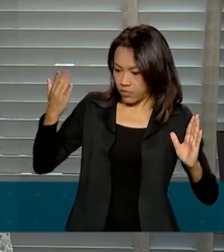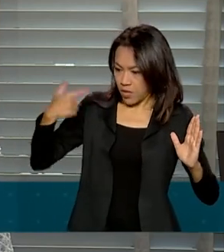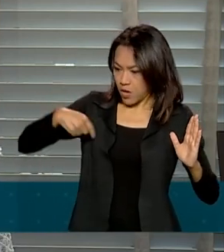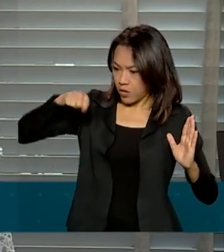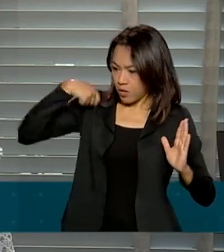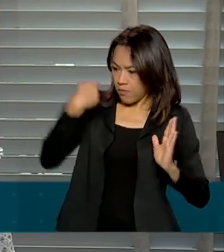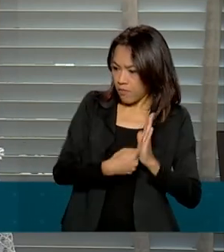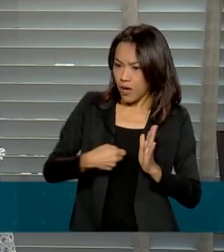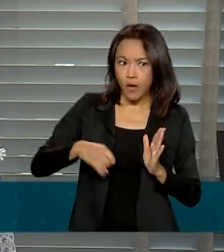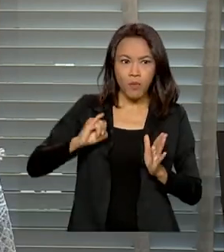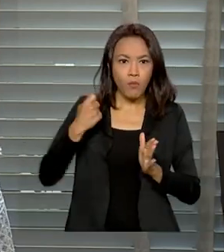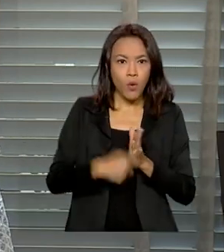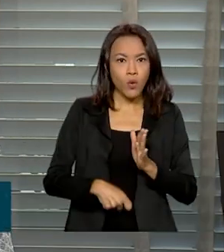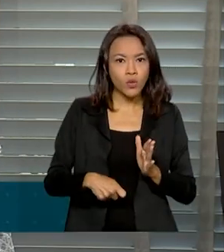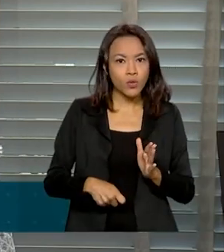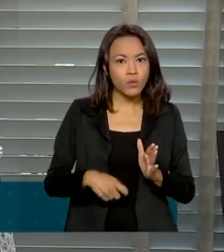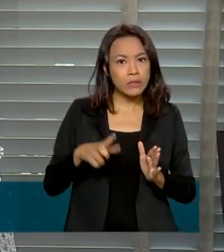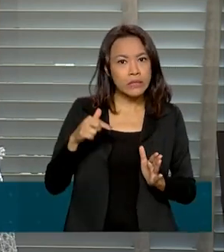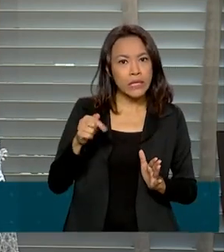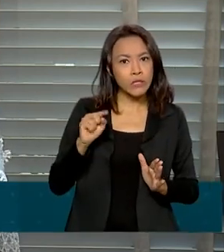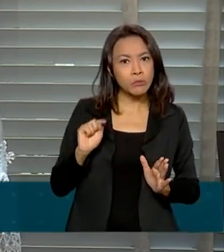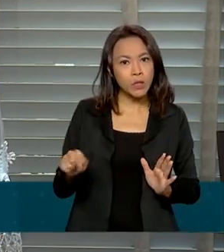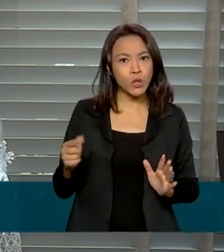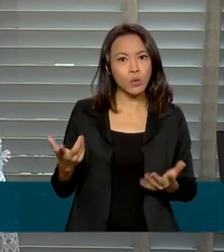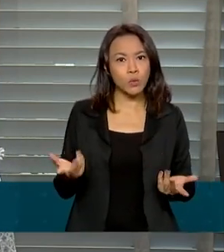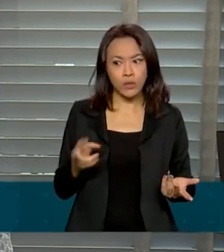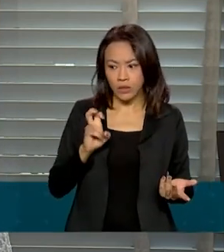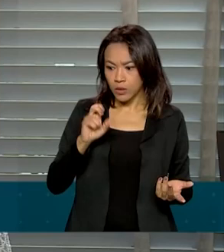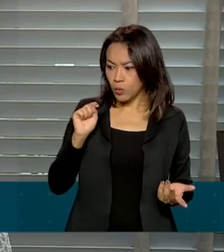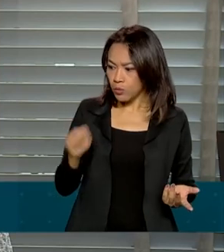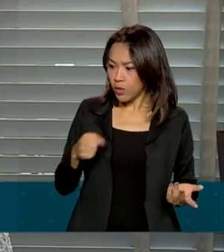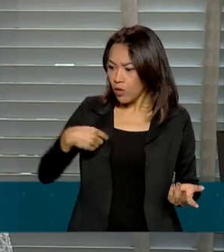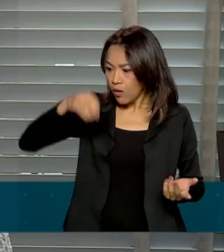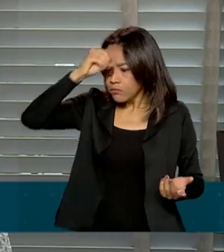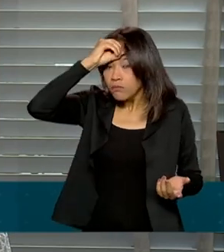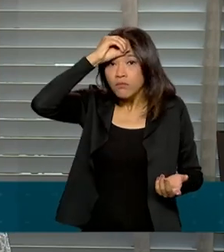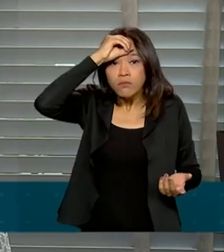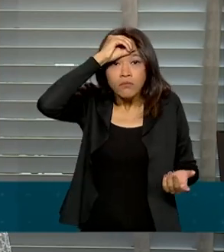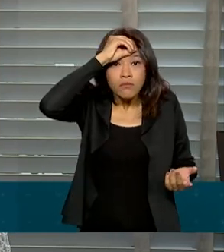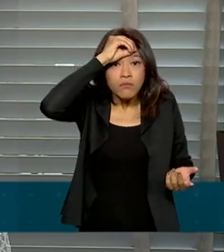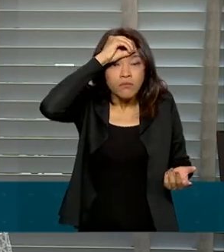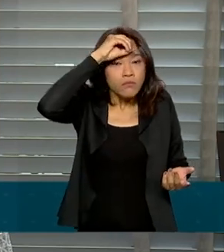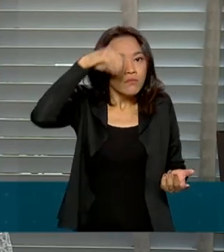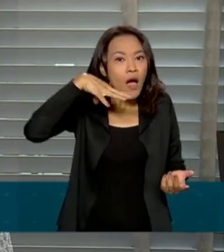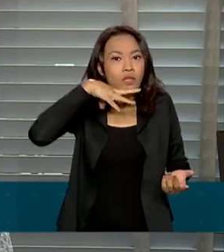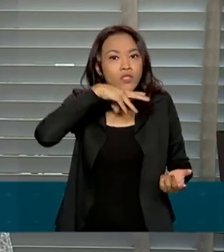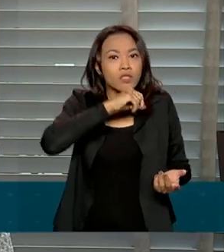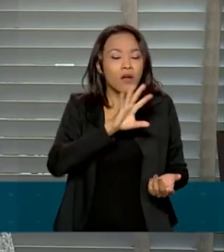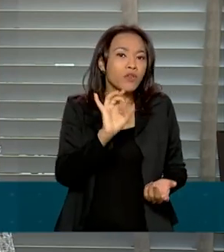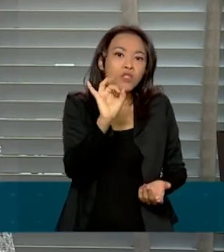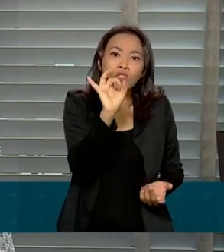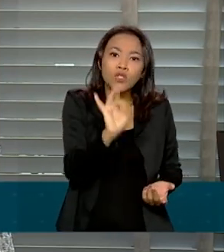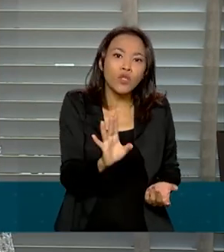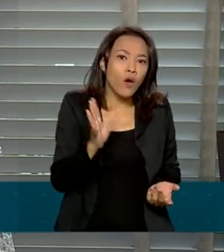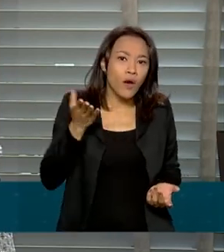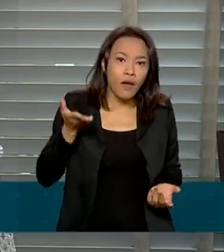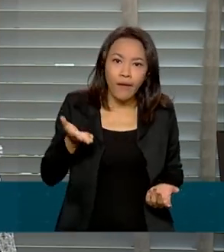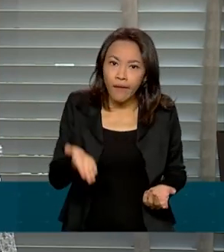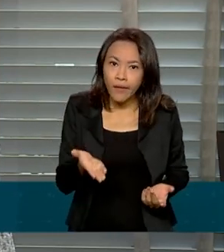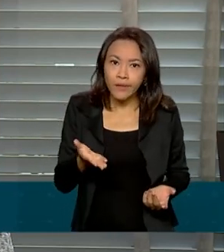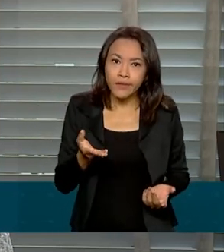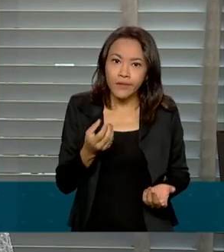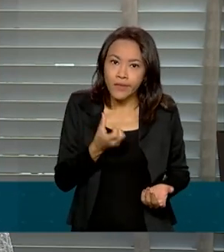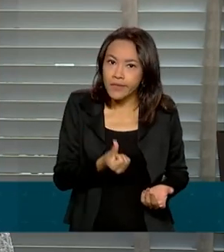que pagar um imposto de R 7 mil, R 5 mil, e ele não estava contando, porque ele achava que ele só pagava aquele imposto de